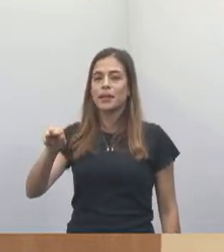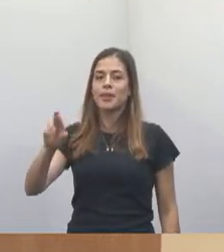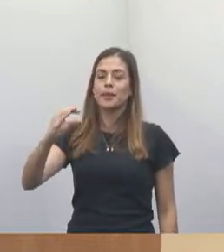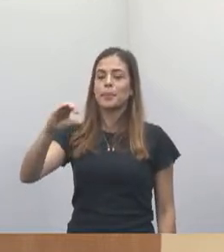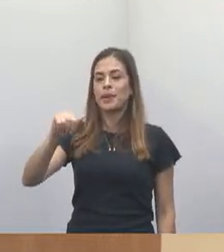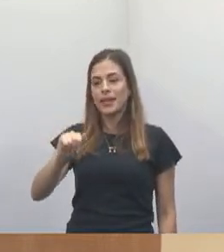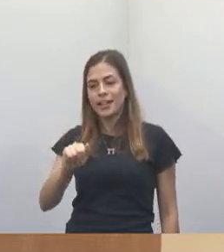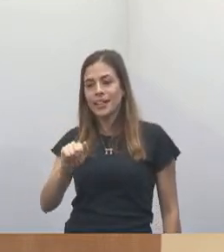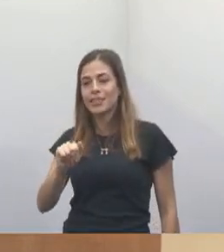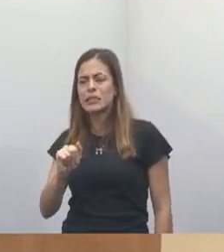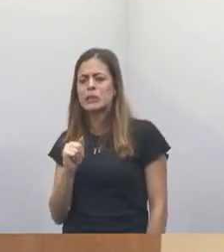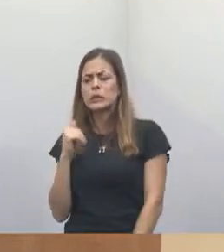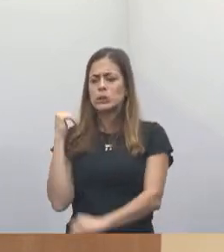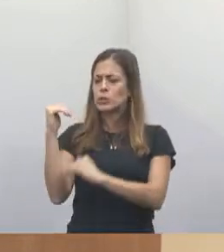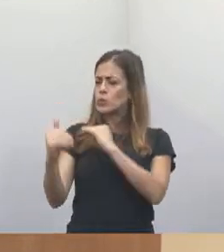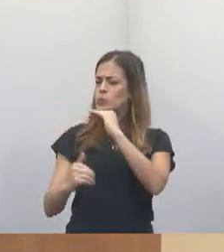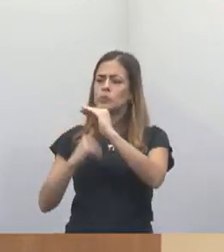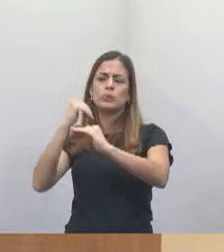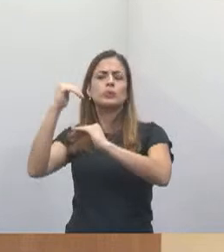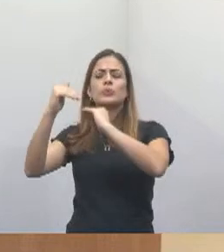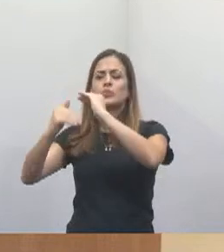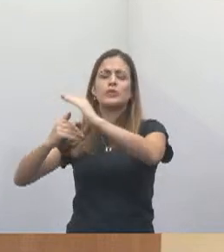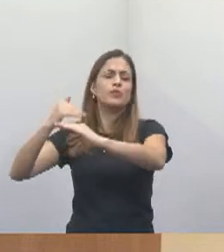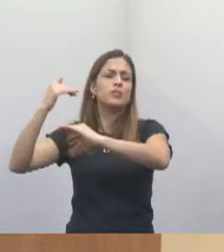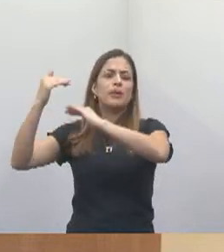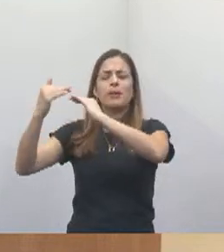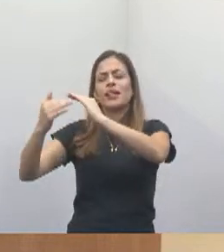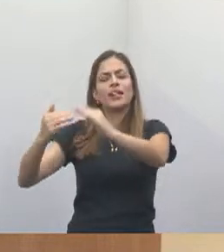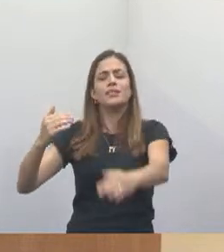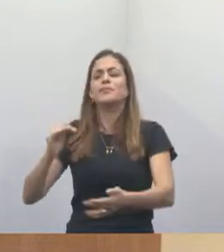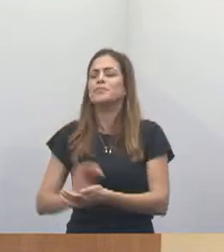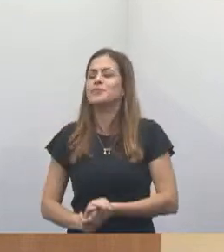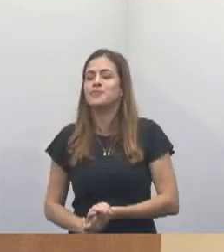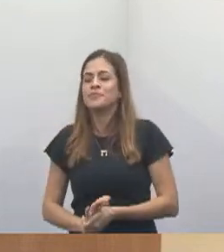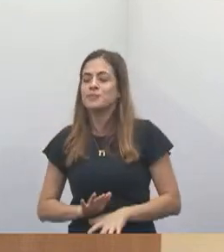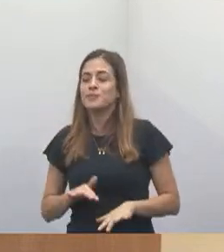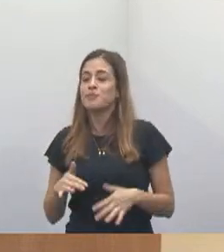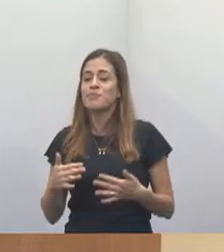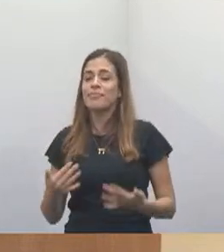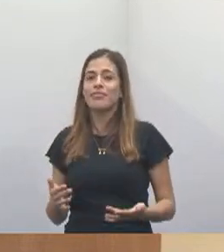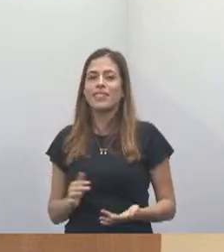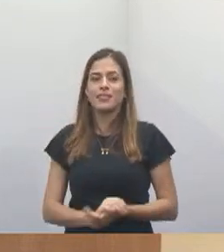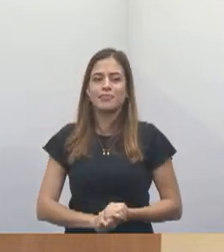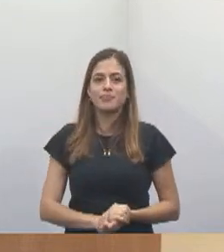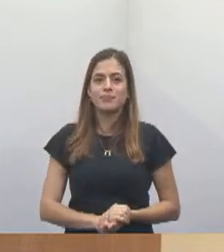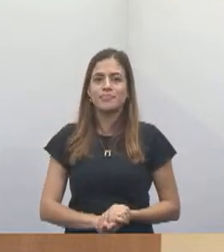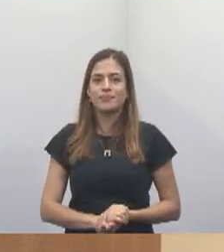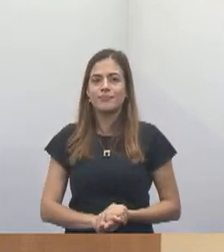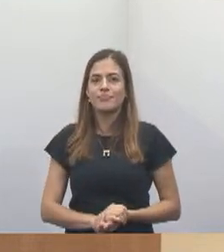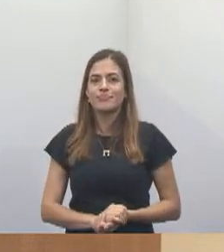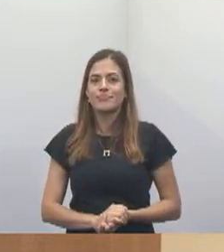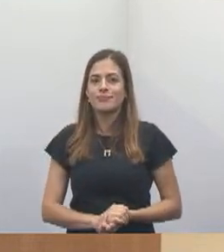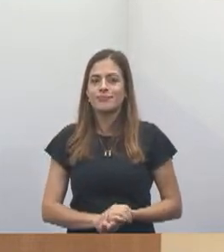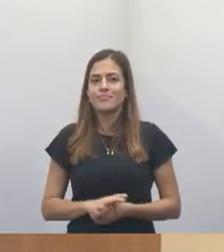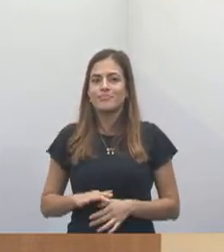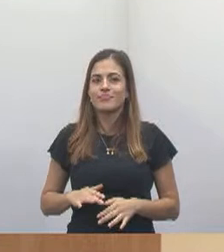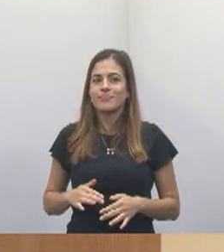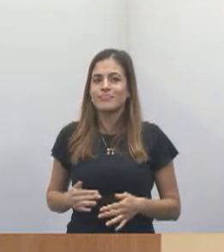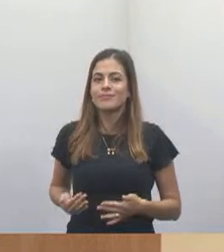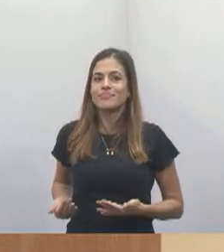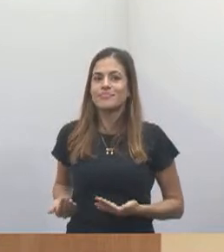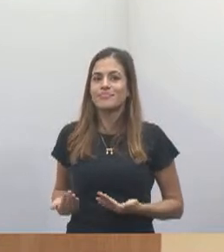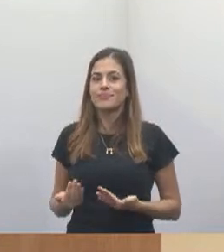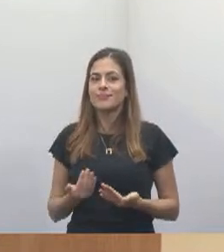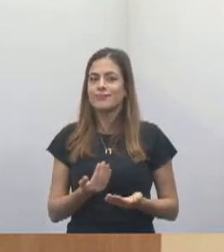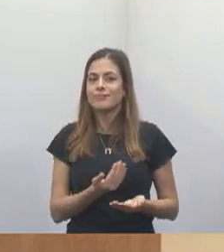Países extremamente desenvolvidos que têm o mesmo PIB que o Estado de São Paulo. Então, nós não estamos falando aqui de um Estado